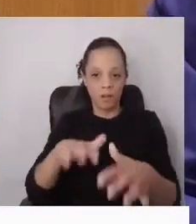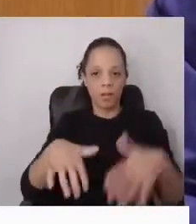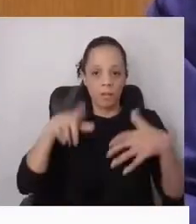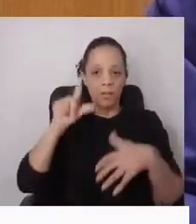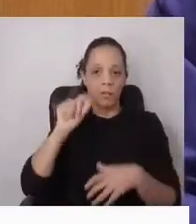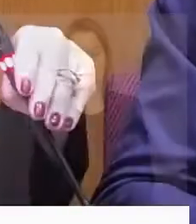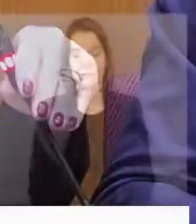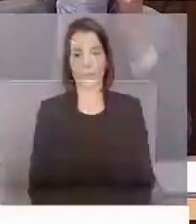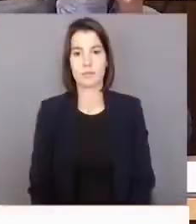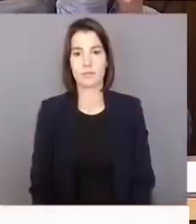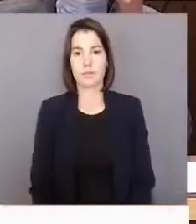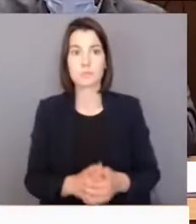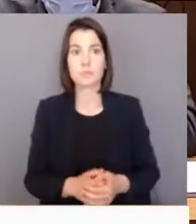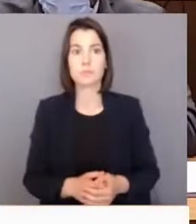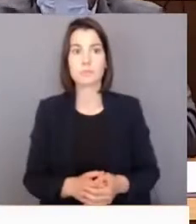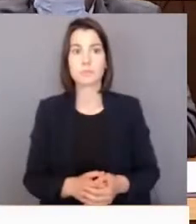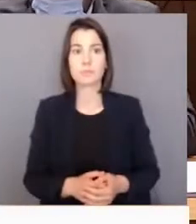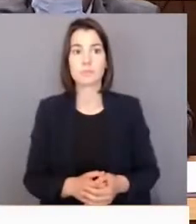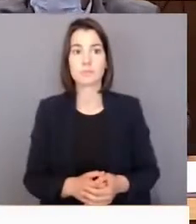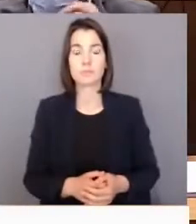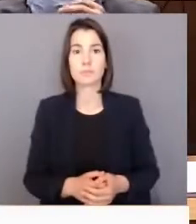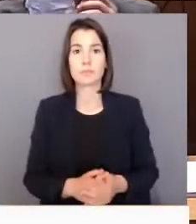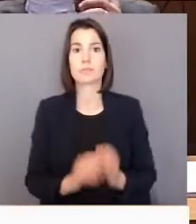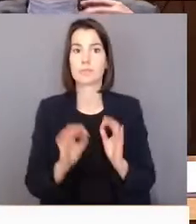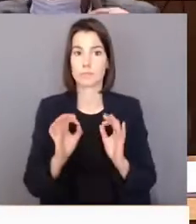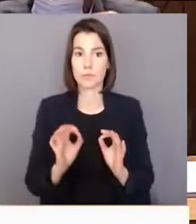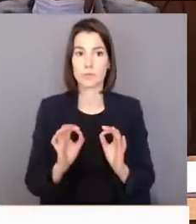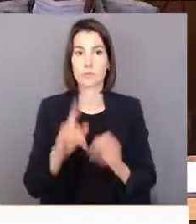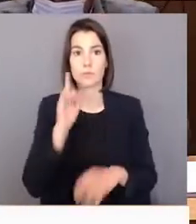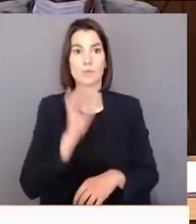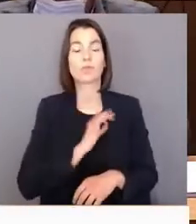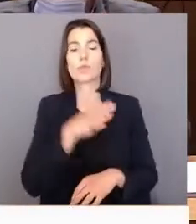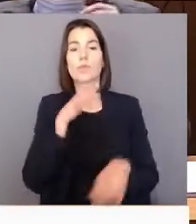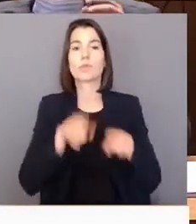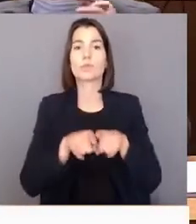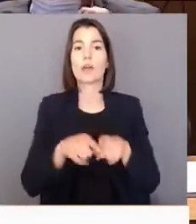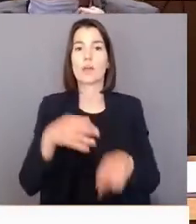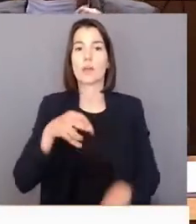Muito obrigada, Sra. Presidente. Sra. Deputada Mónica Albuquerque, faça favor.